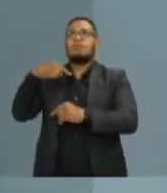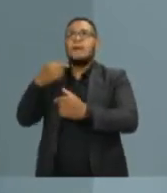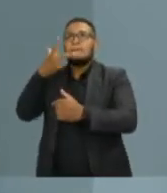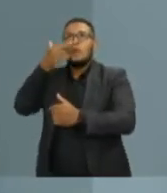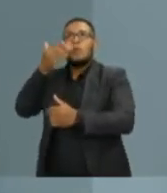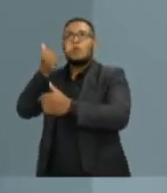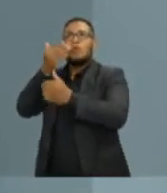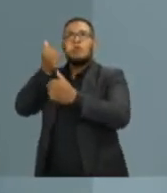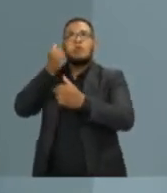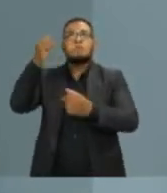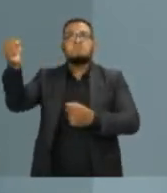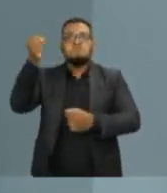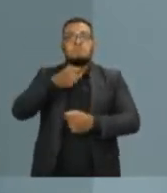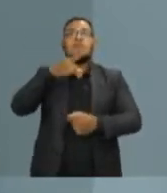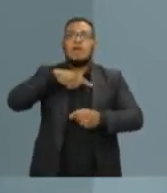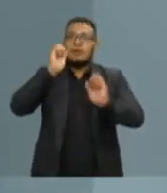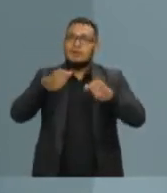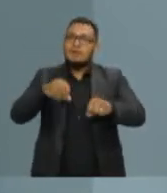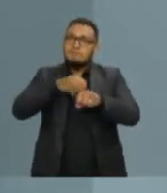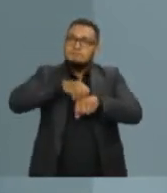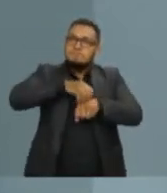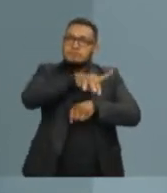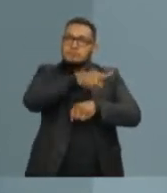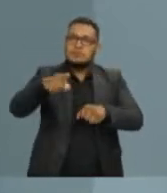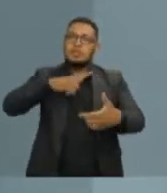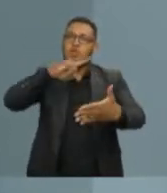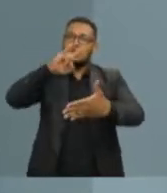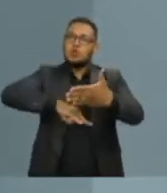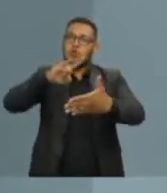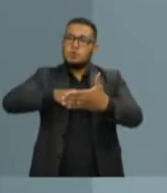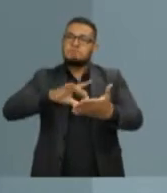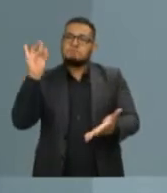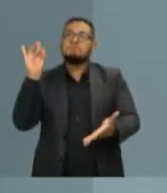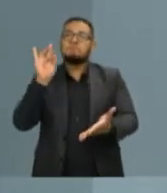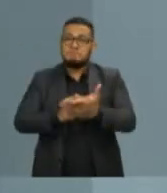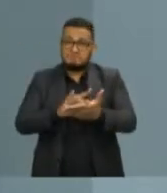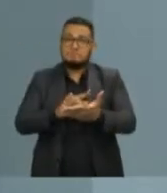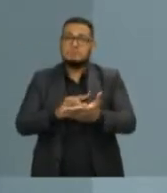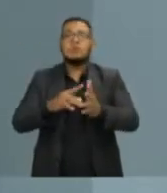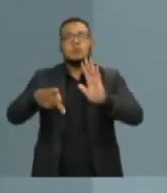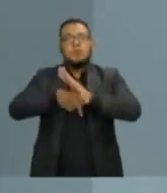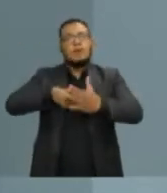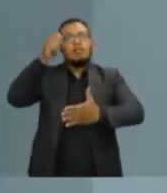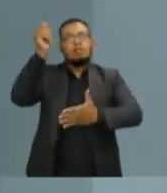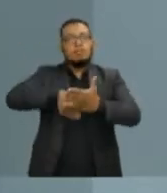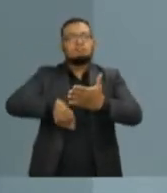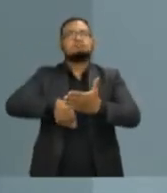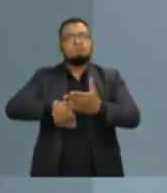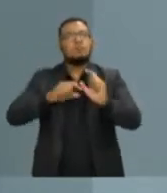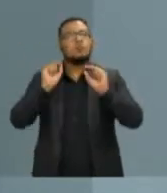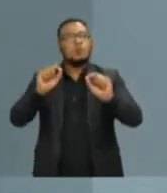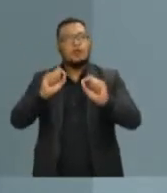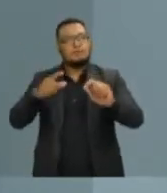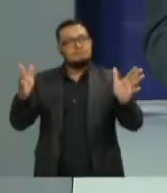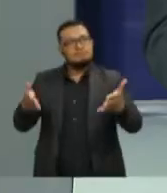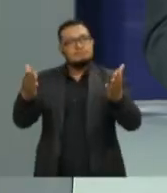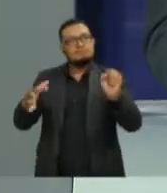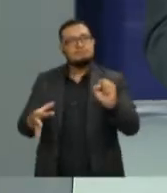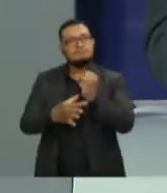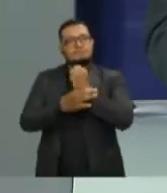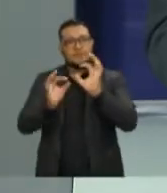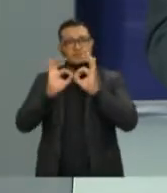projeto que vai entregar a você, a sua escritura pública, dando dignidade à sua família para você viver no local com toda tranquilidade.